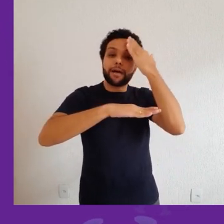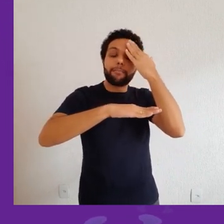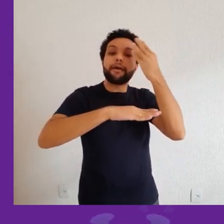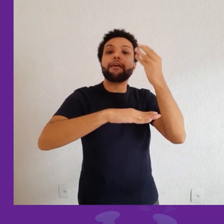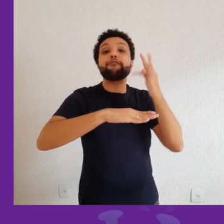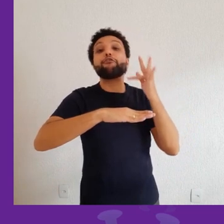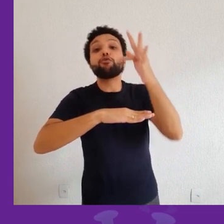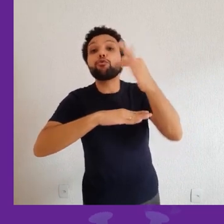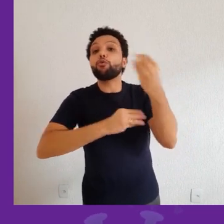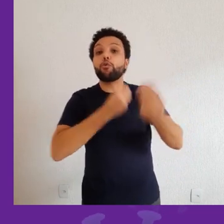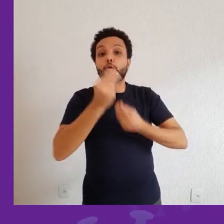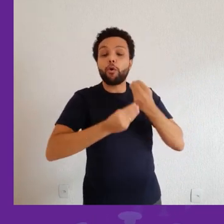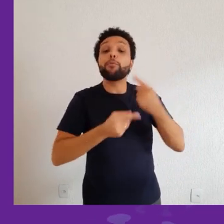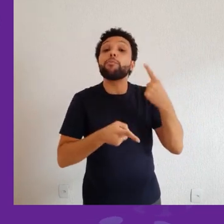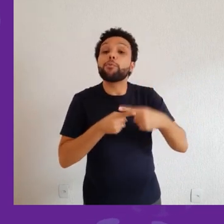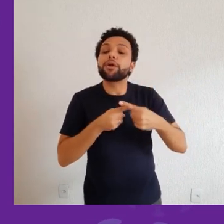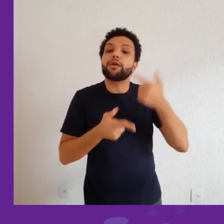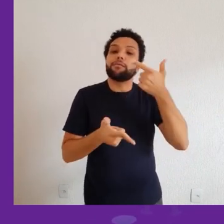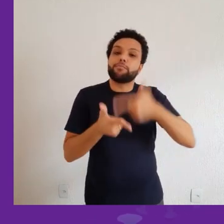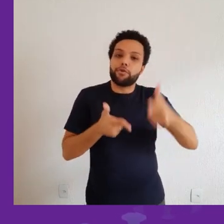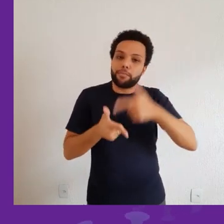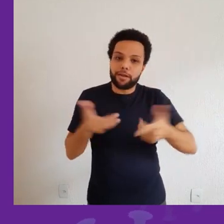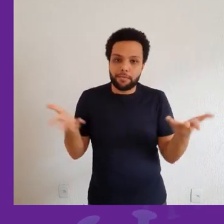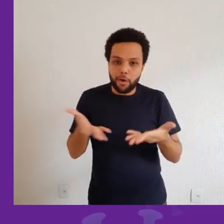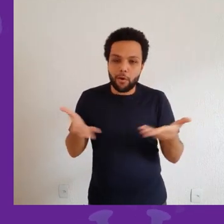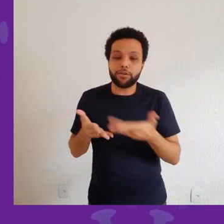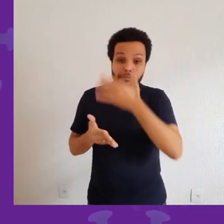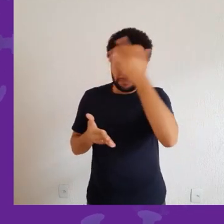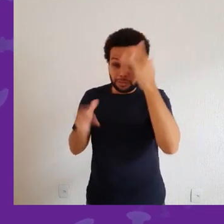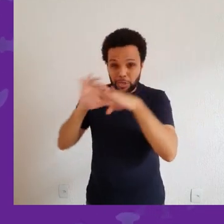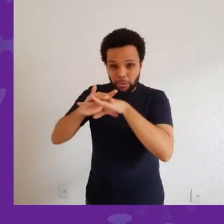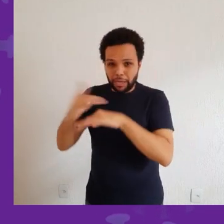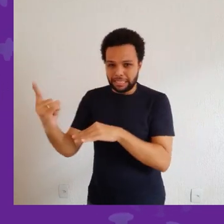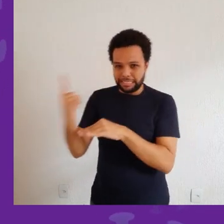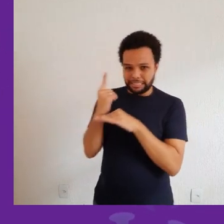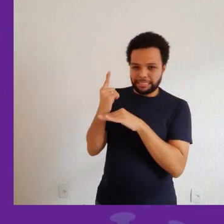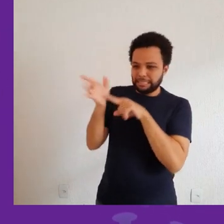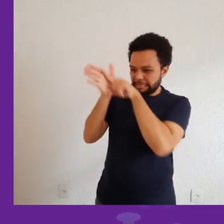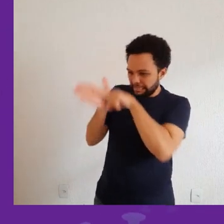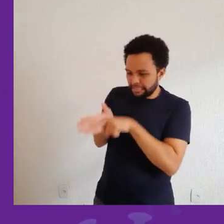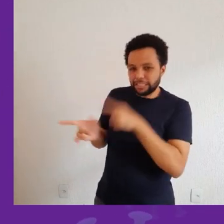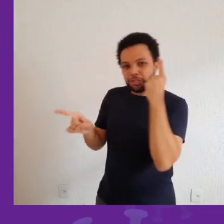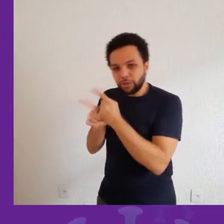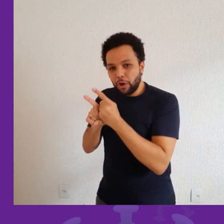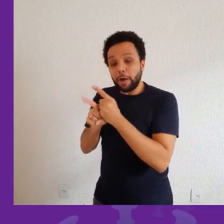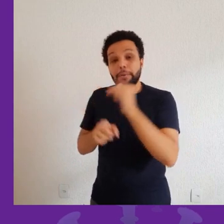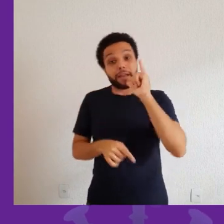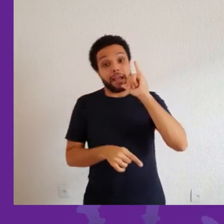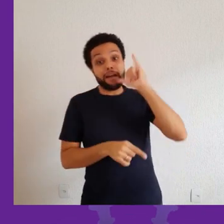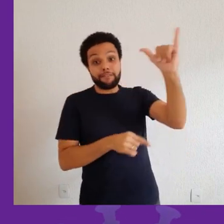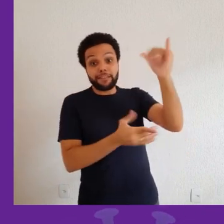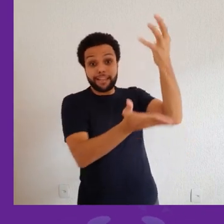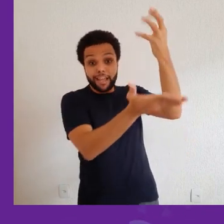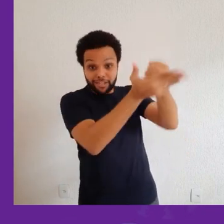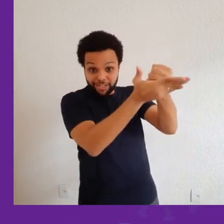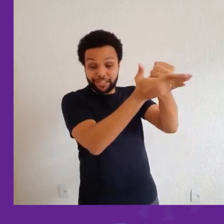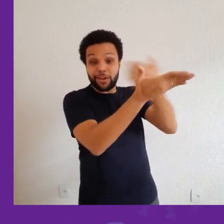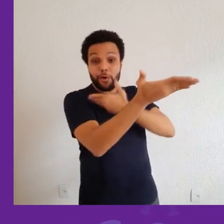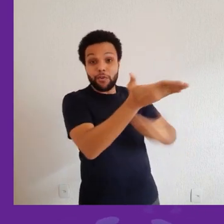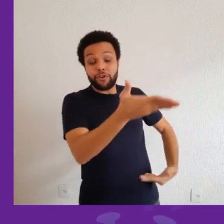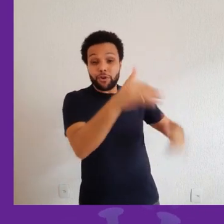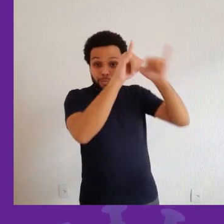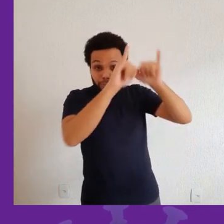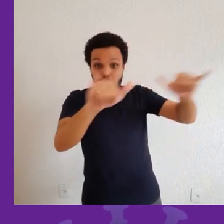subnotificação de dado. A epidemia corre de uma maneira rápida demais. Na hora que você prever uma coisa hoje, amanhã já mudou.